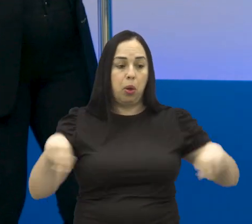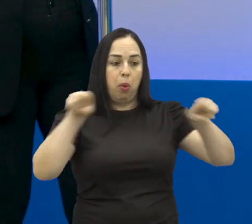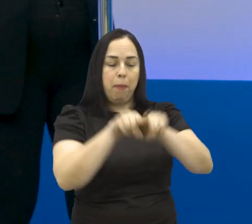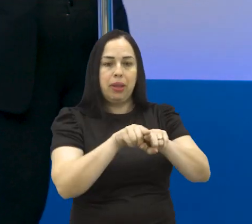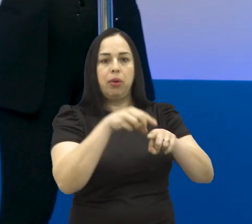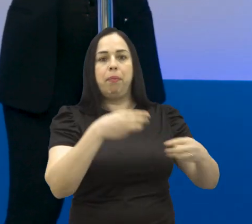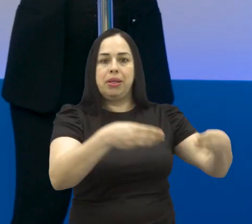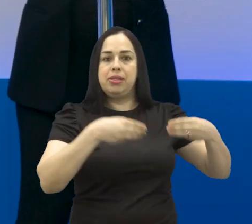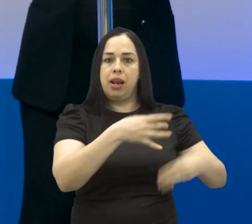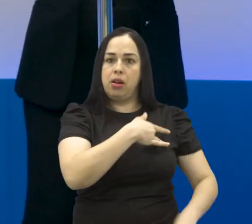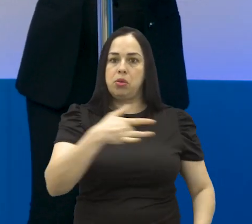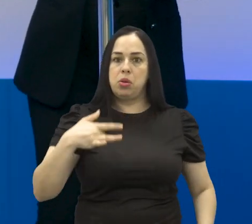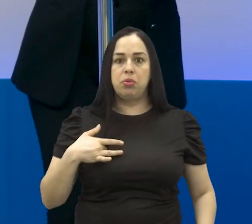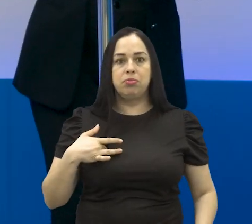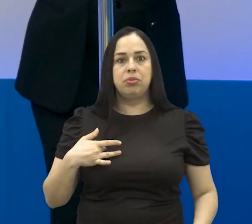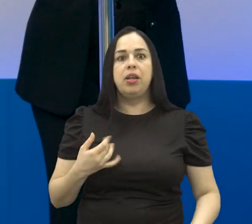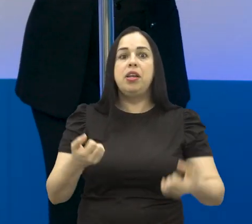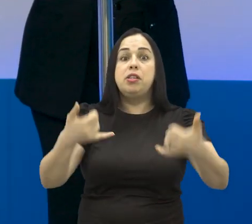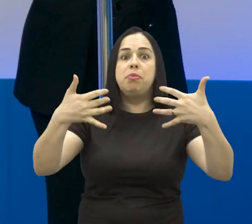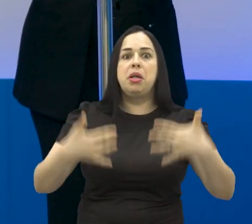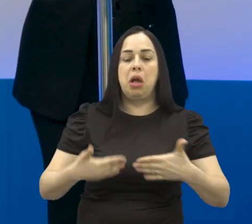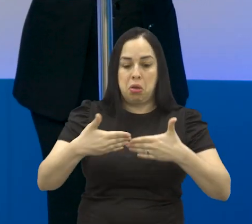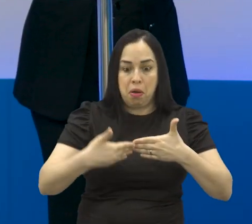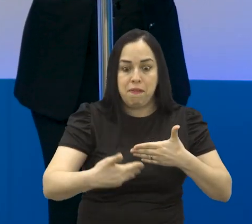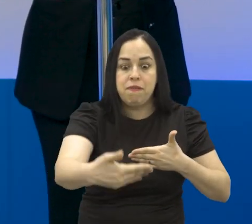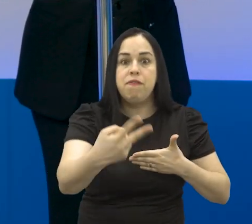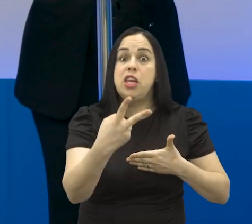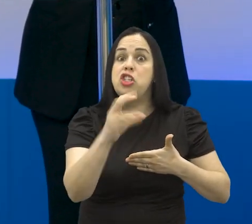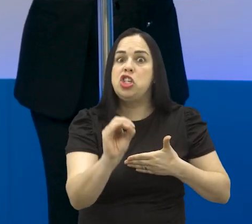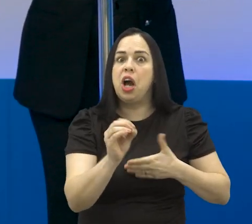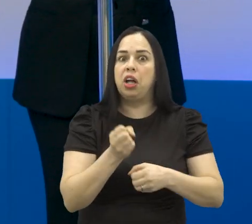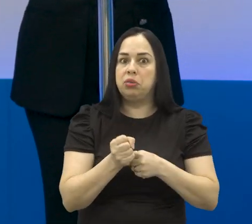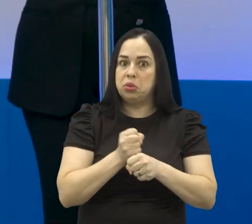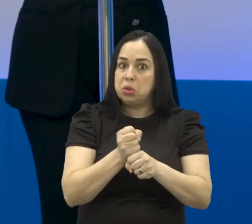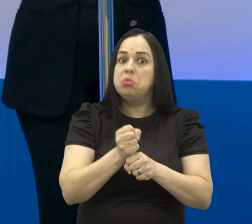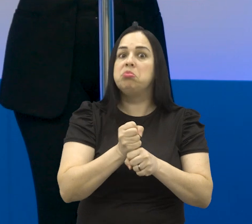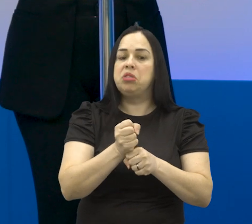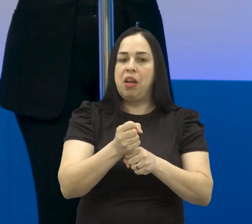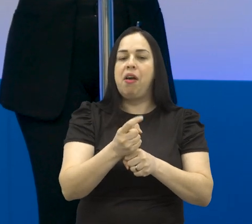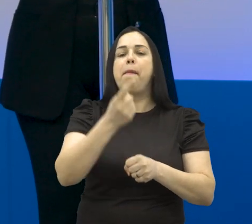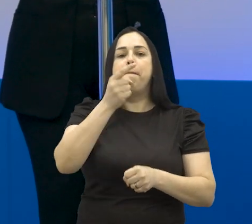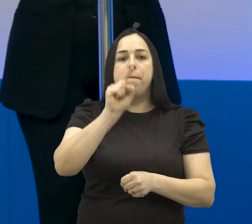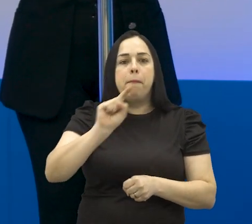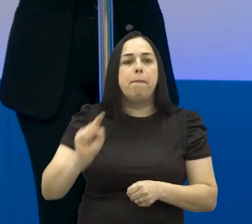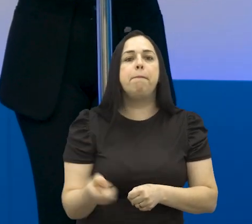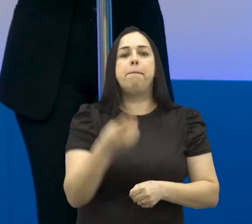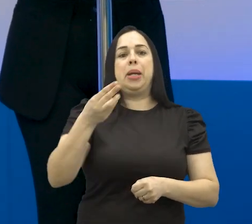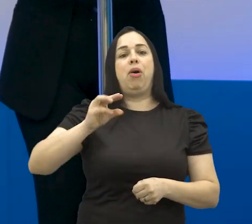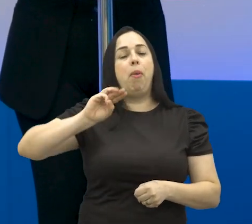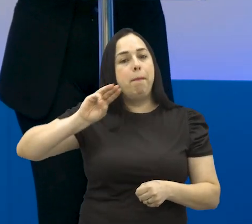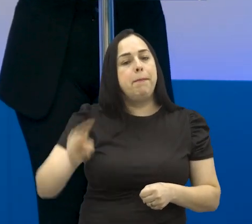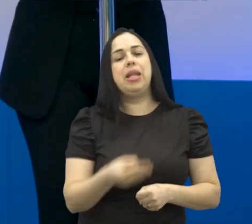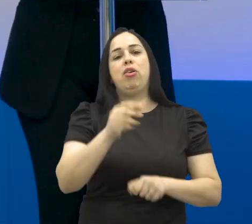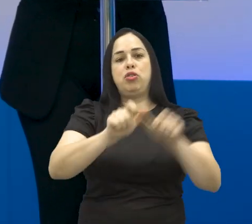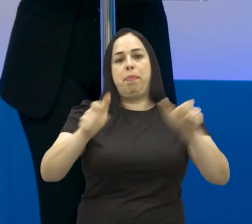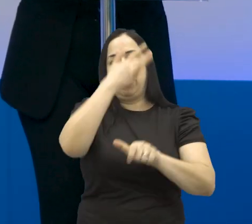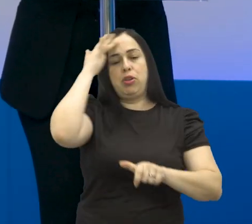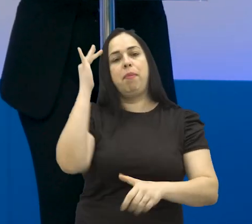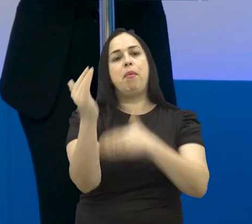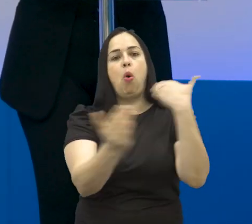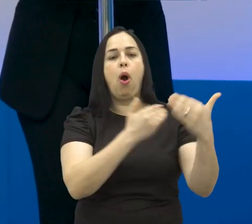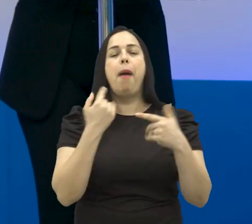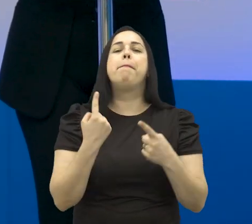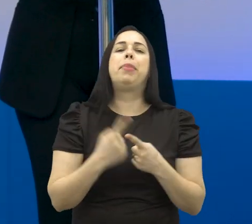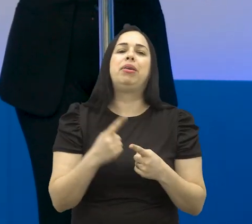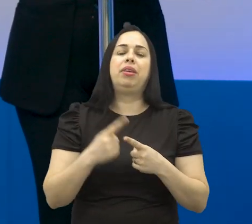Saúde, projeta mais de um milhão de mortes nos próximos 20 anos associadas ao excesso